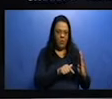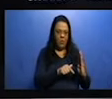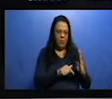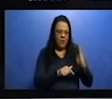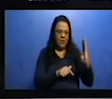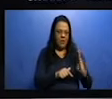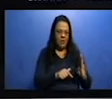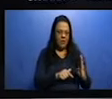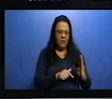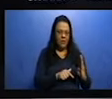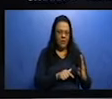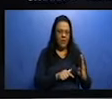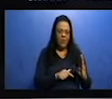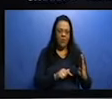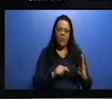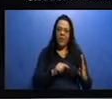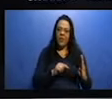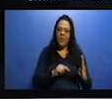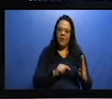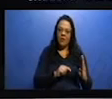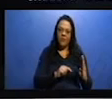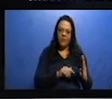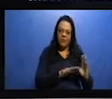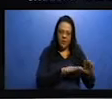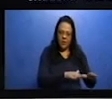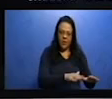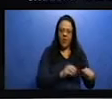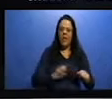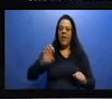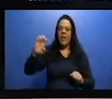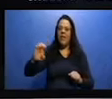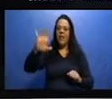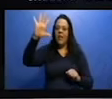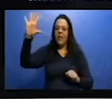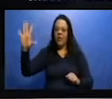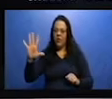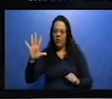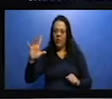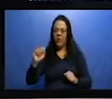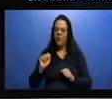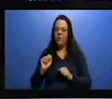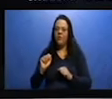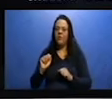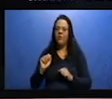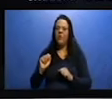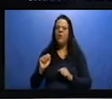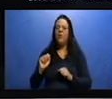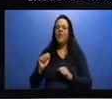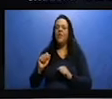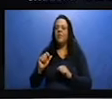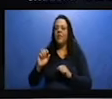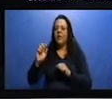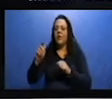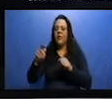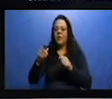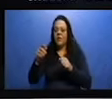grandes na Europa. Paris, em 1500, era a cidade mais populosa, tinha 230 mil habitantes.